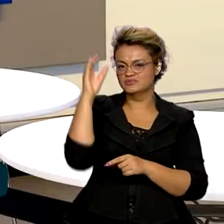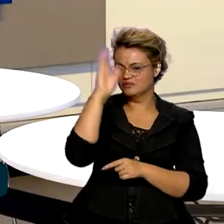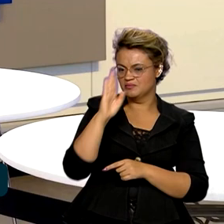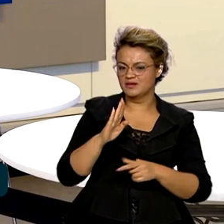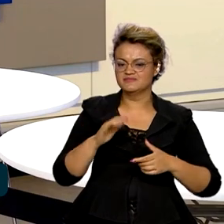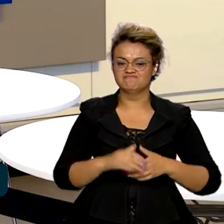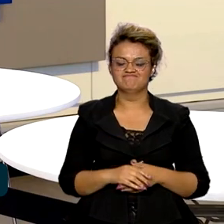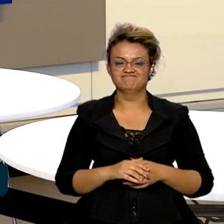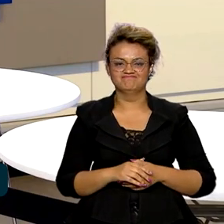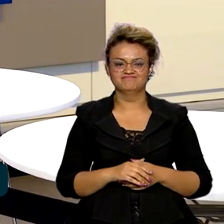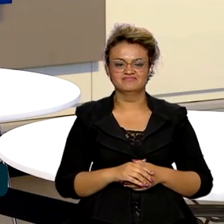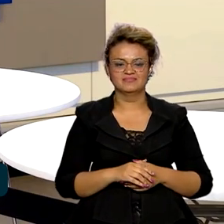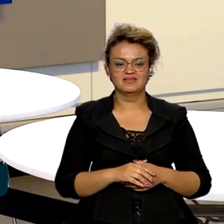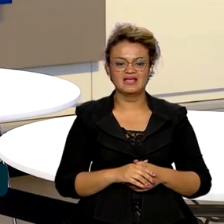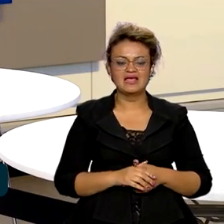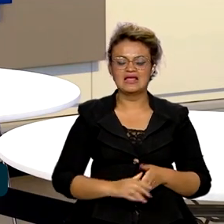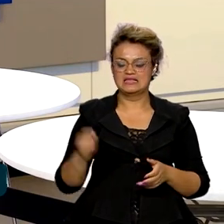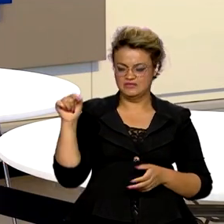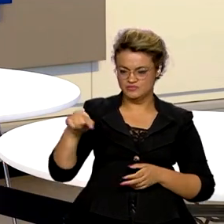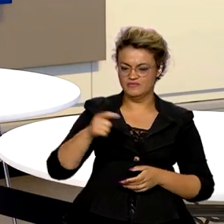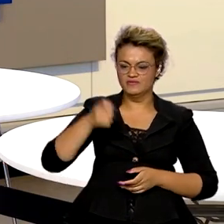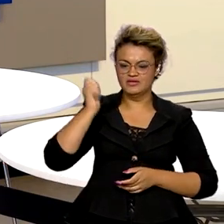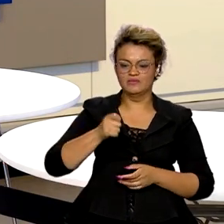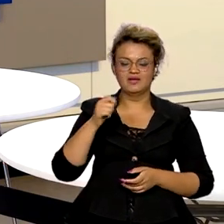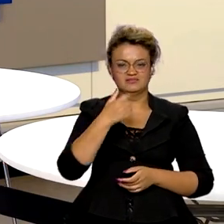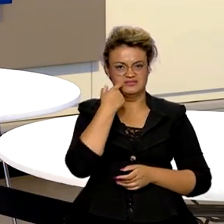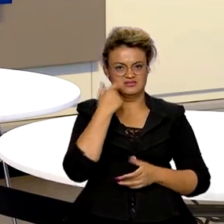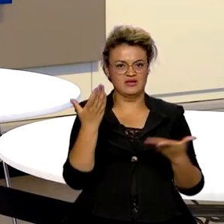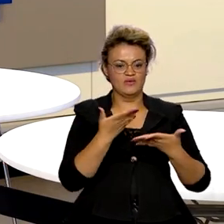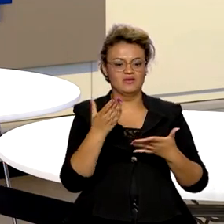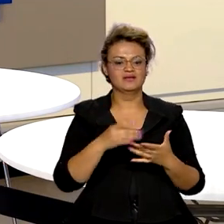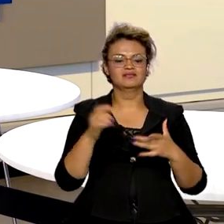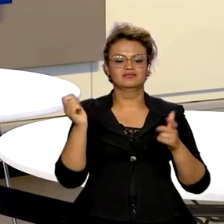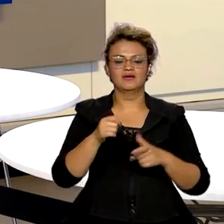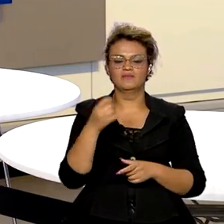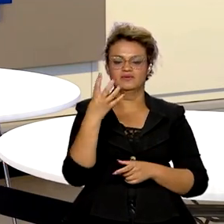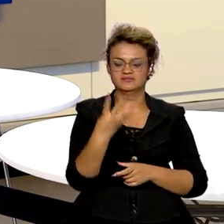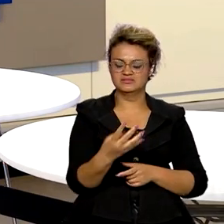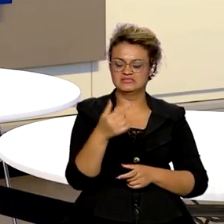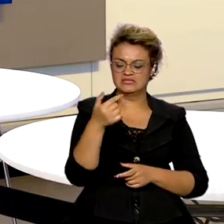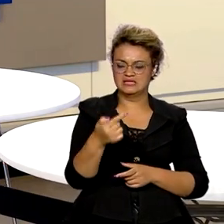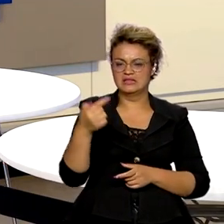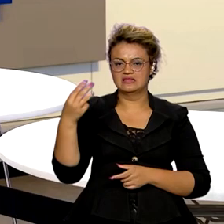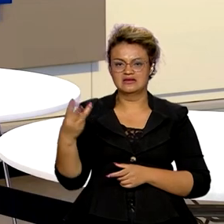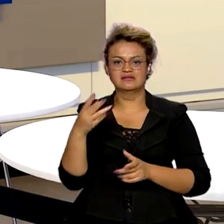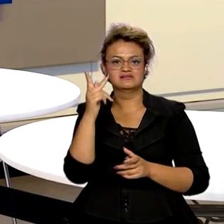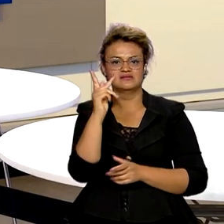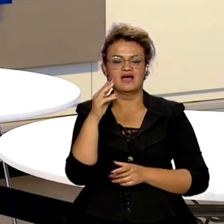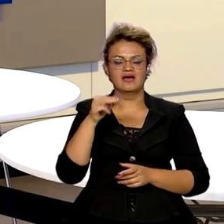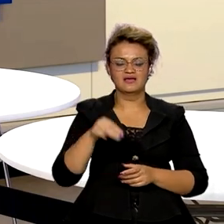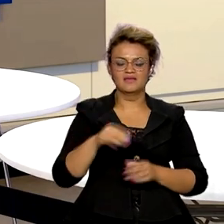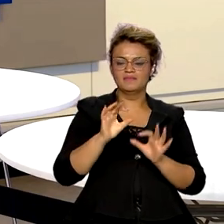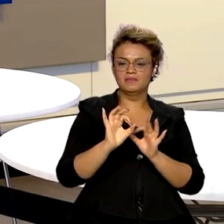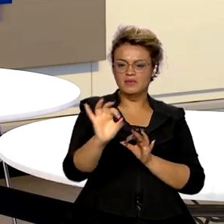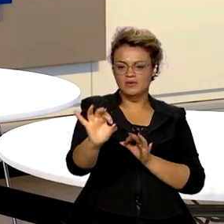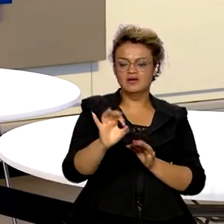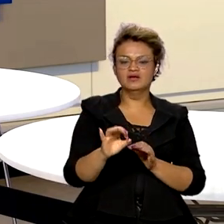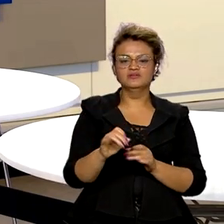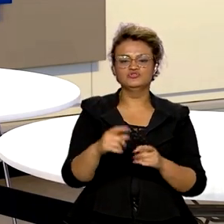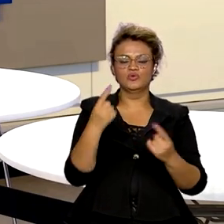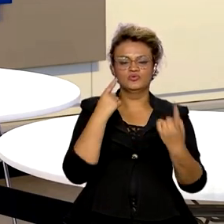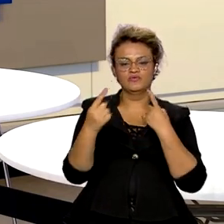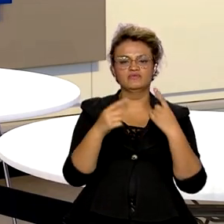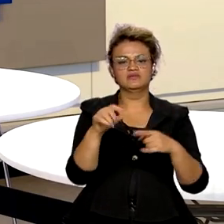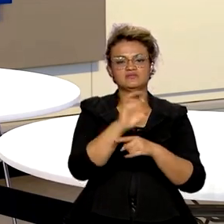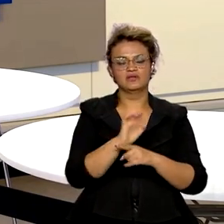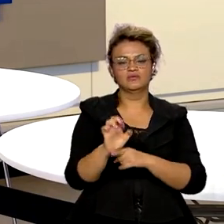O lote leiloado nesta sexta-feira abrange 473 quilômetros de extensão de rodovias estaduais